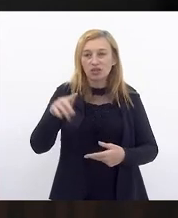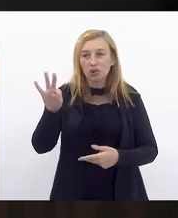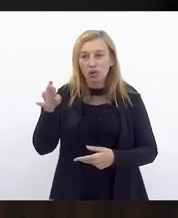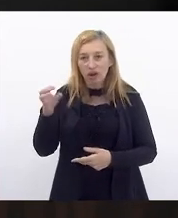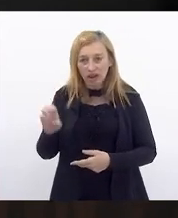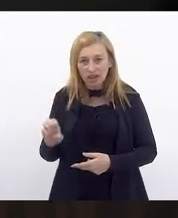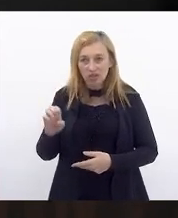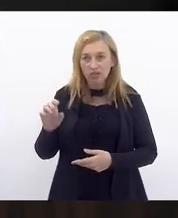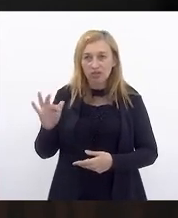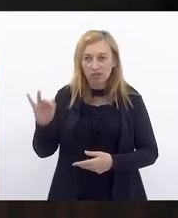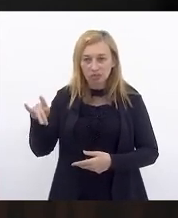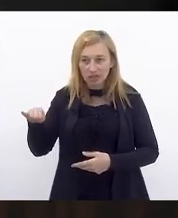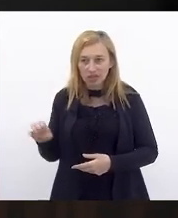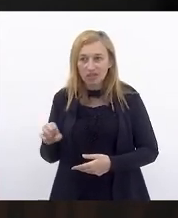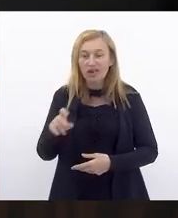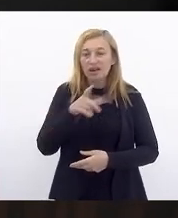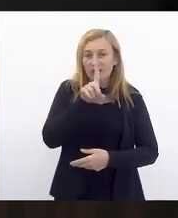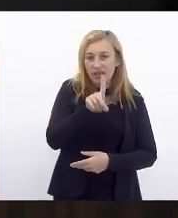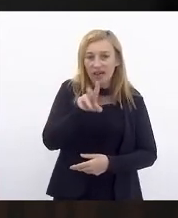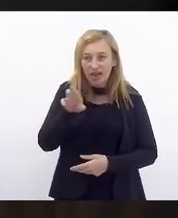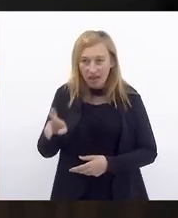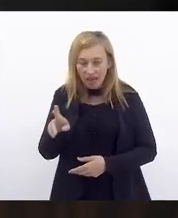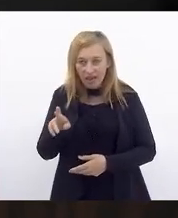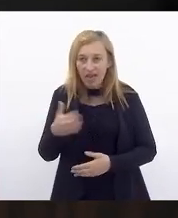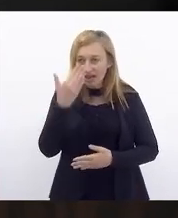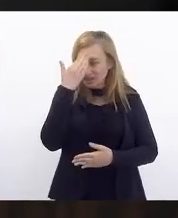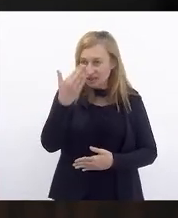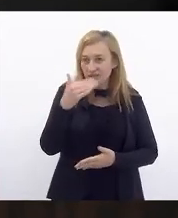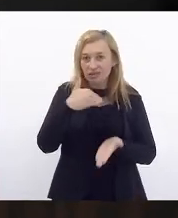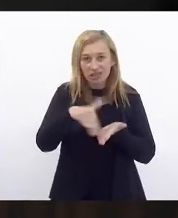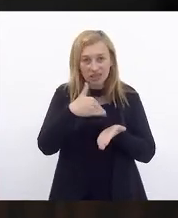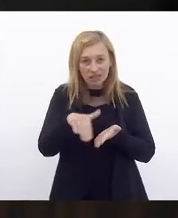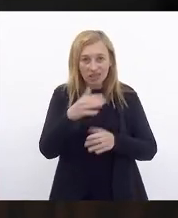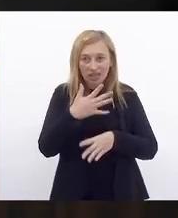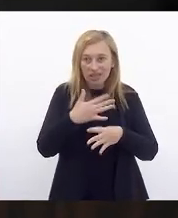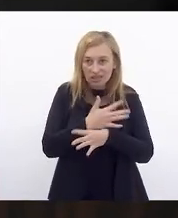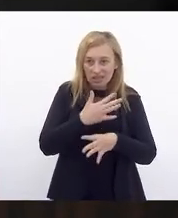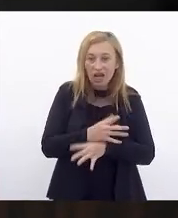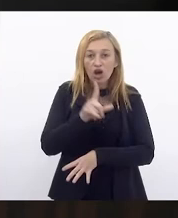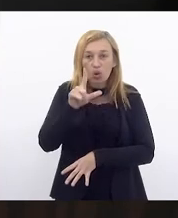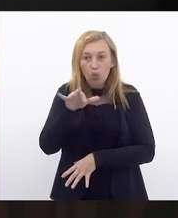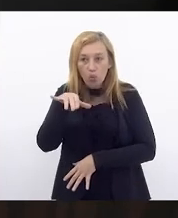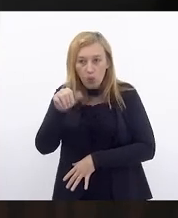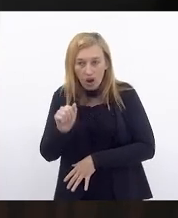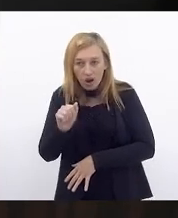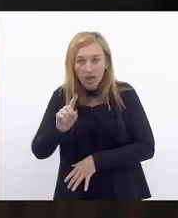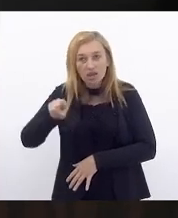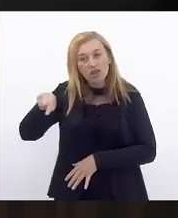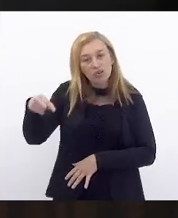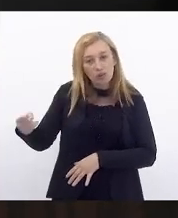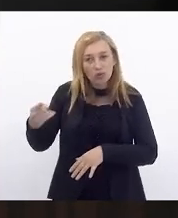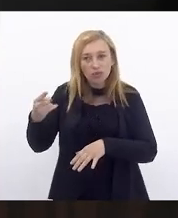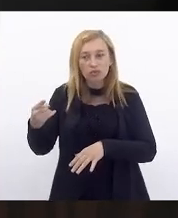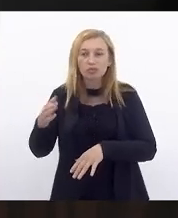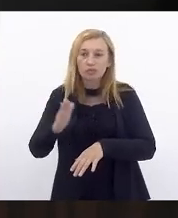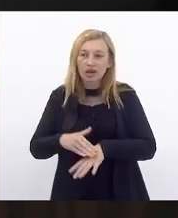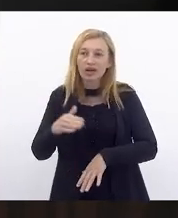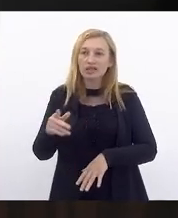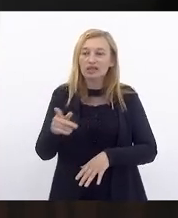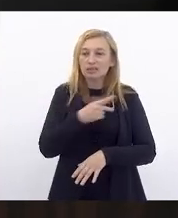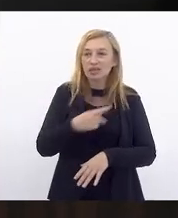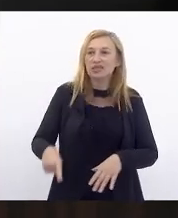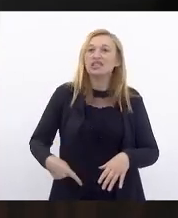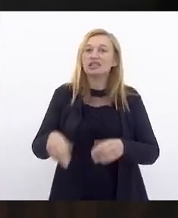sobretudo nas questões do DR. Agradecer ao secretário da cidade, deputado Uruan, e os demais presidentes do DR, demais